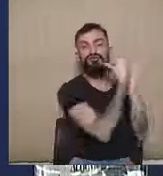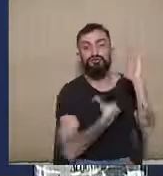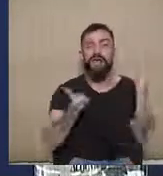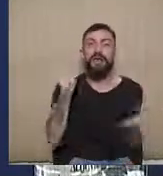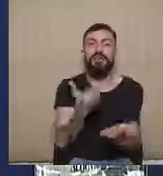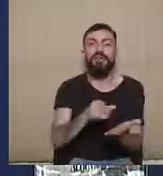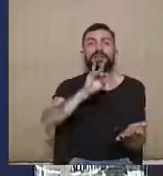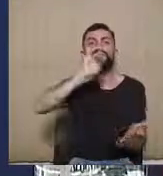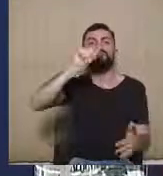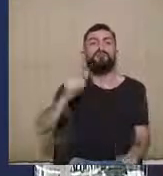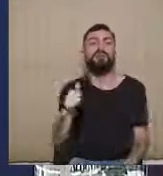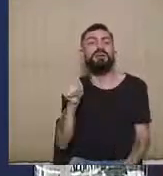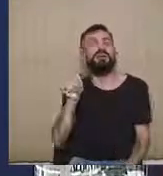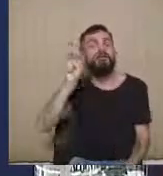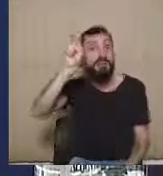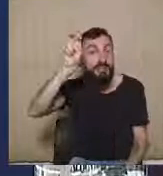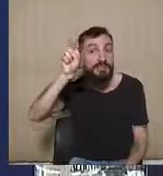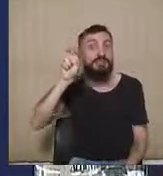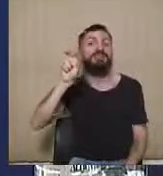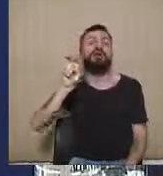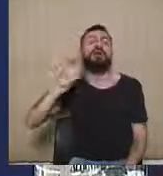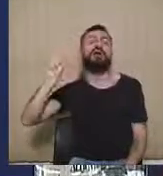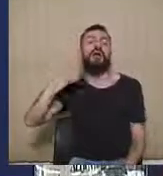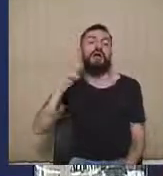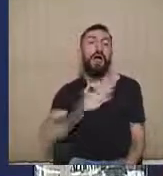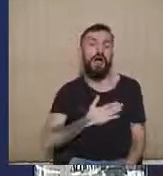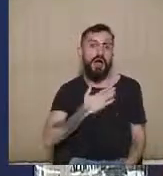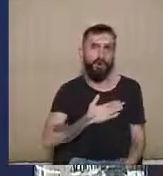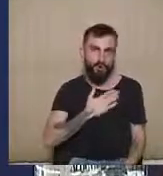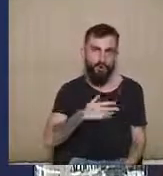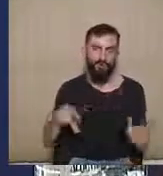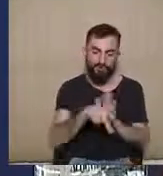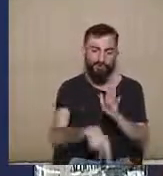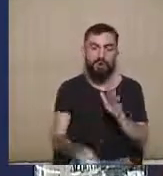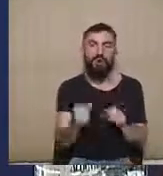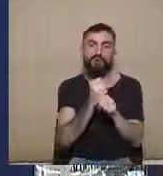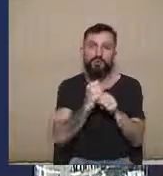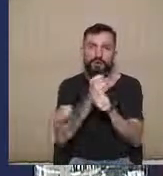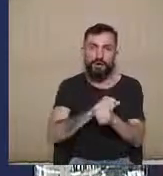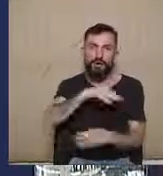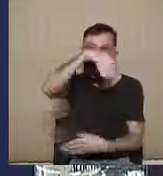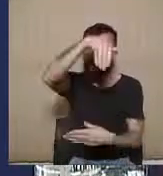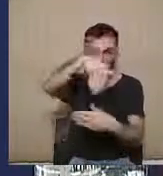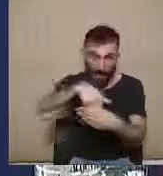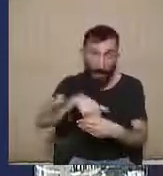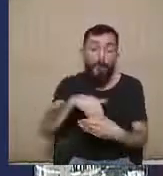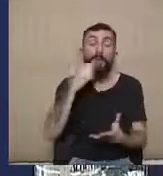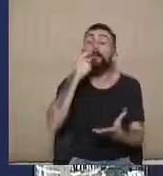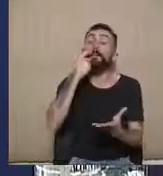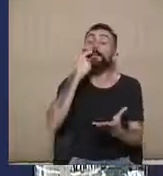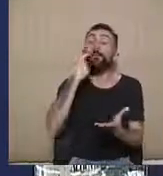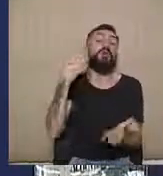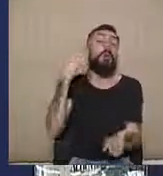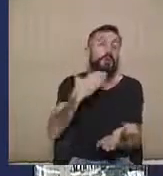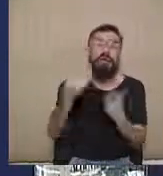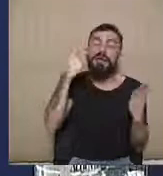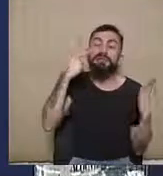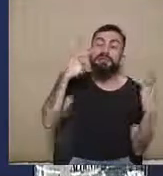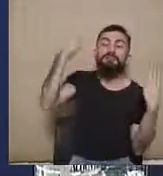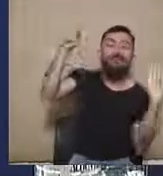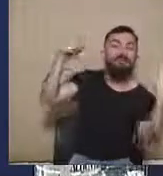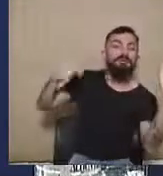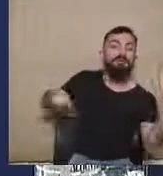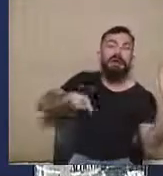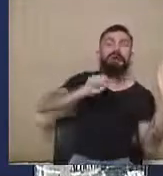dia 15 do mês de agosto dos anos eleitorais e, a partir de então, se inicia o procedimento para verificar a